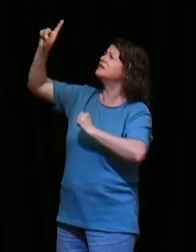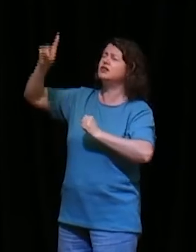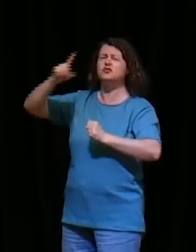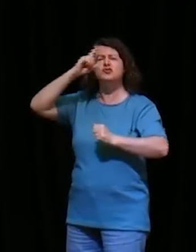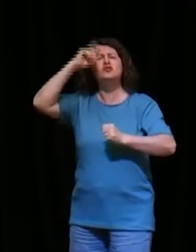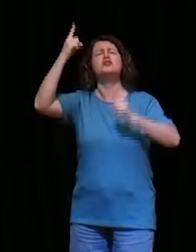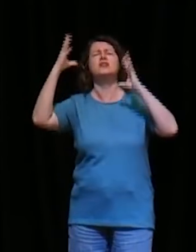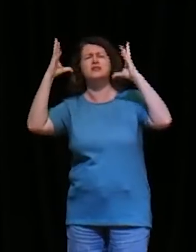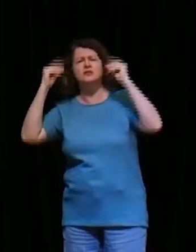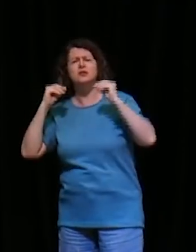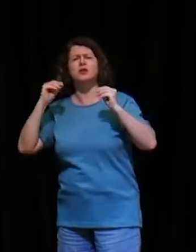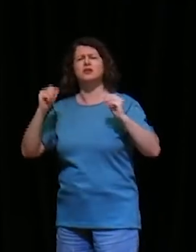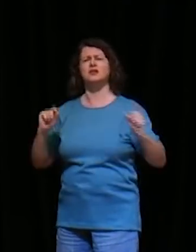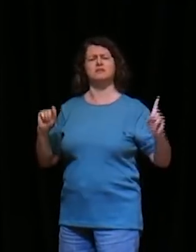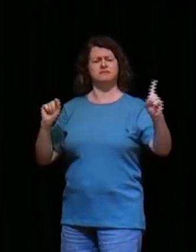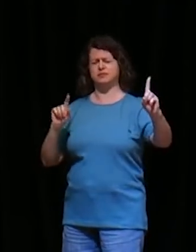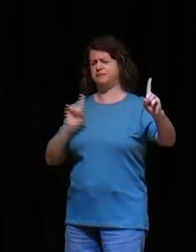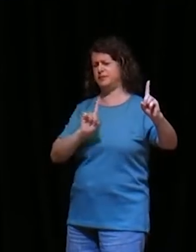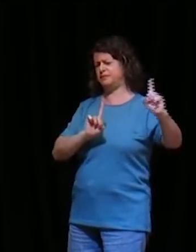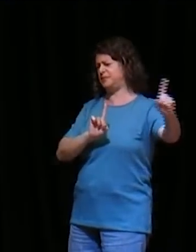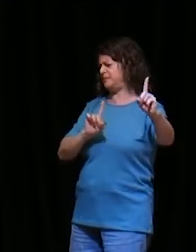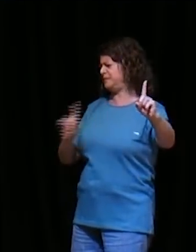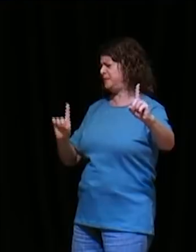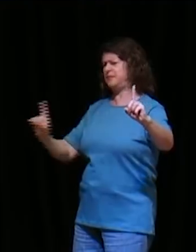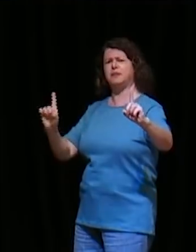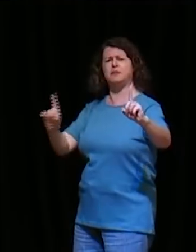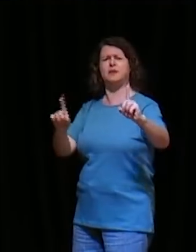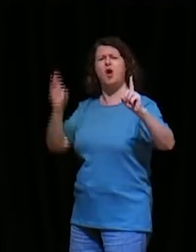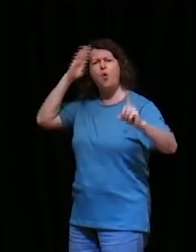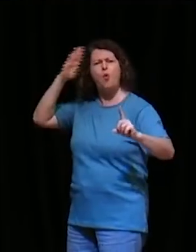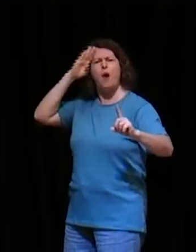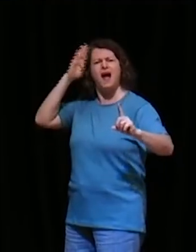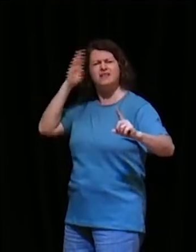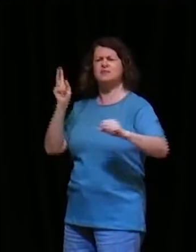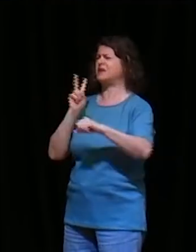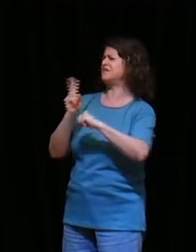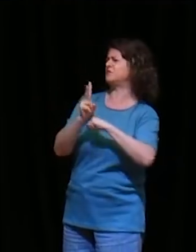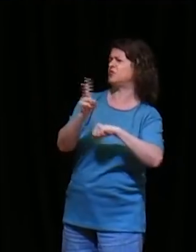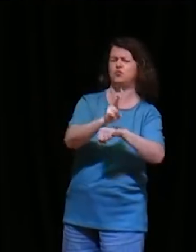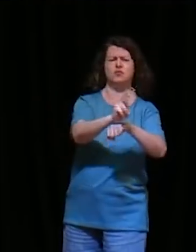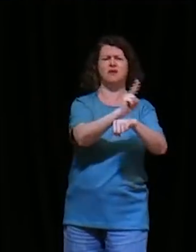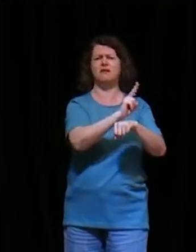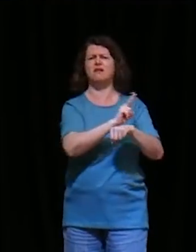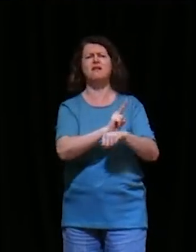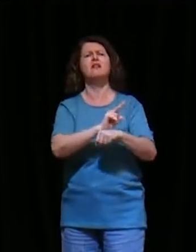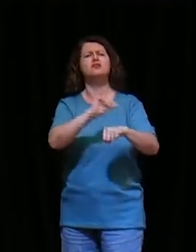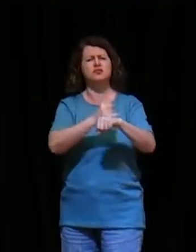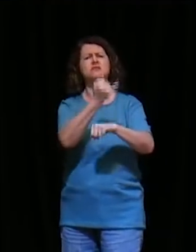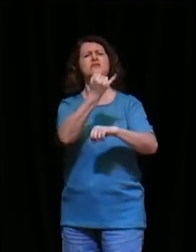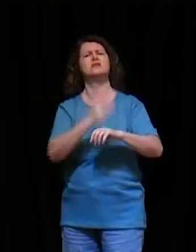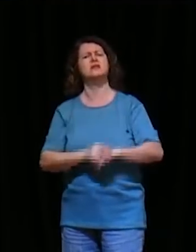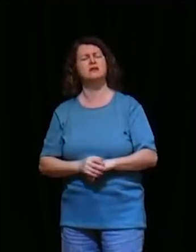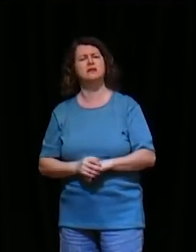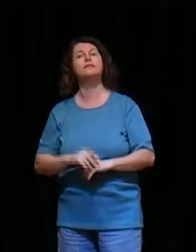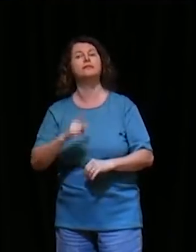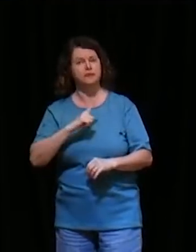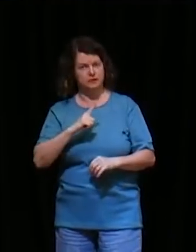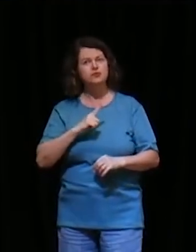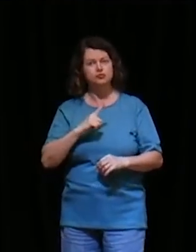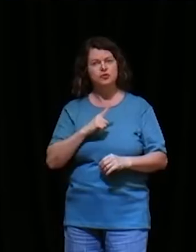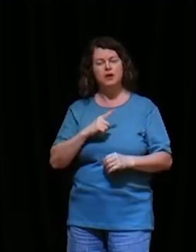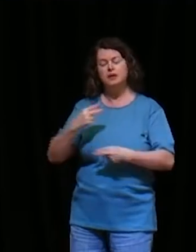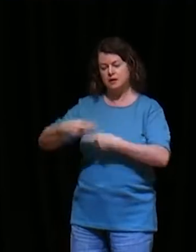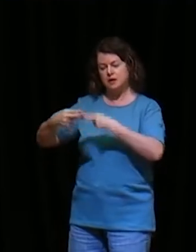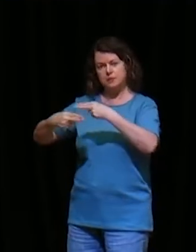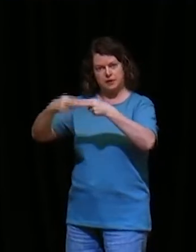para protegermos dele, há uma ameaça muito constante, Nemias 4, versículo 4 e versículo 9,